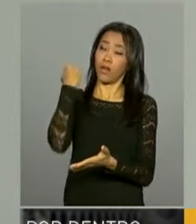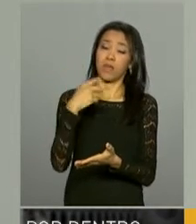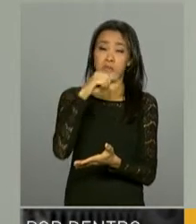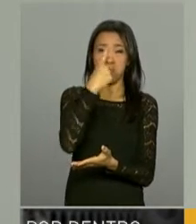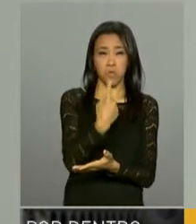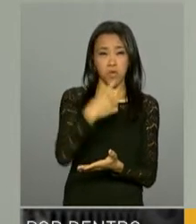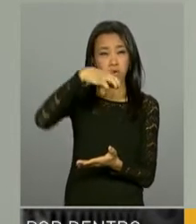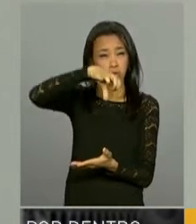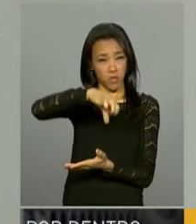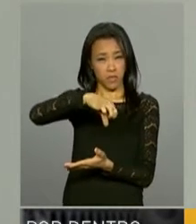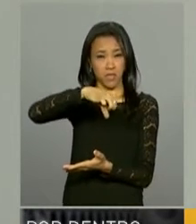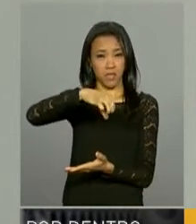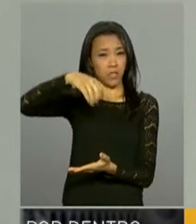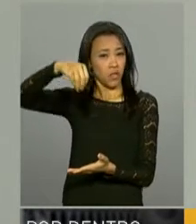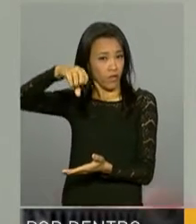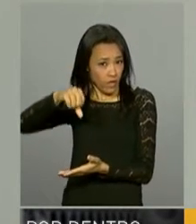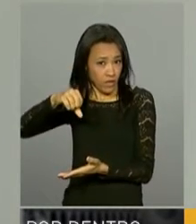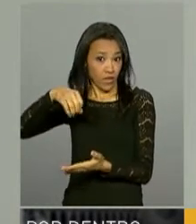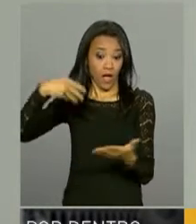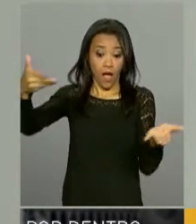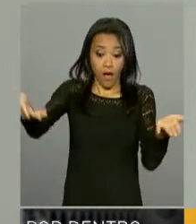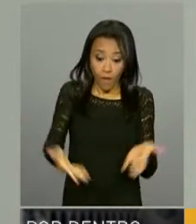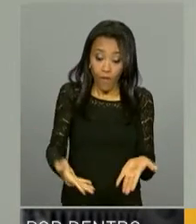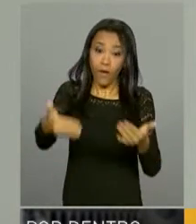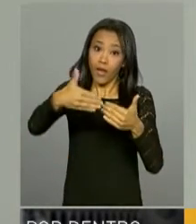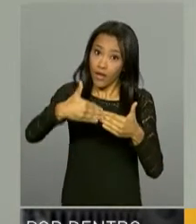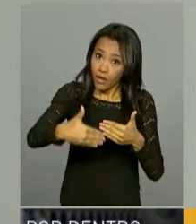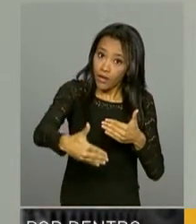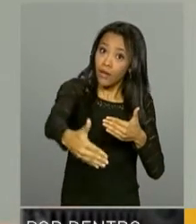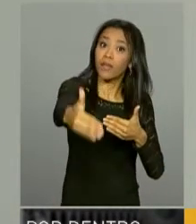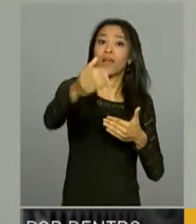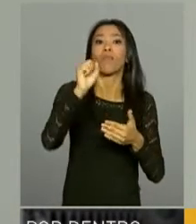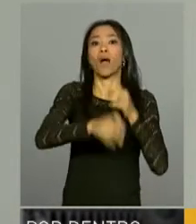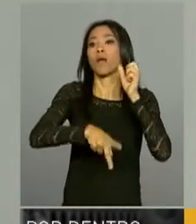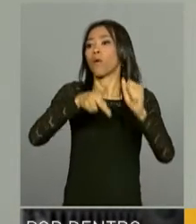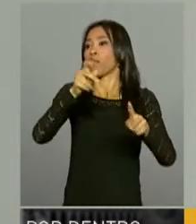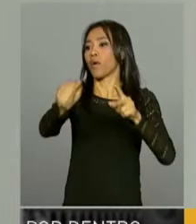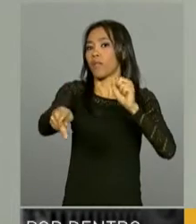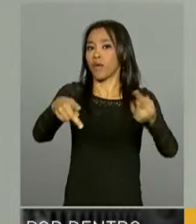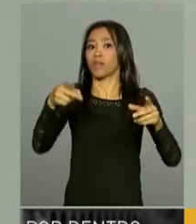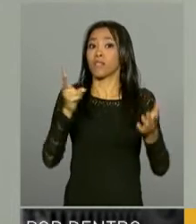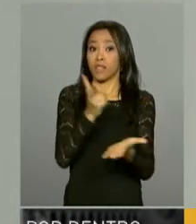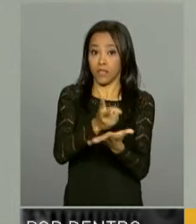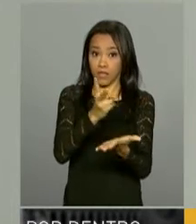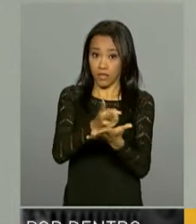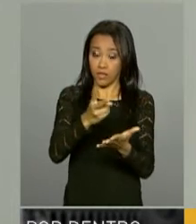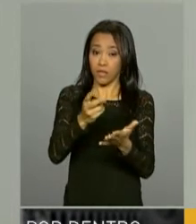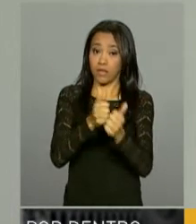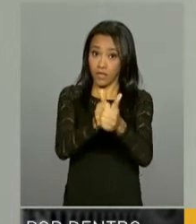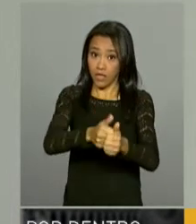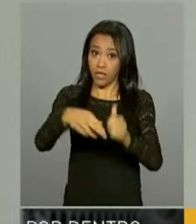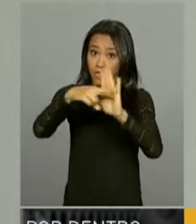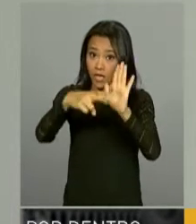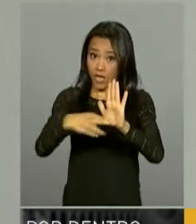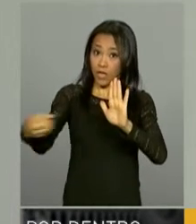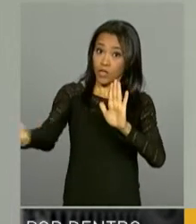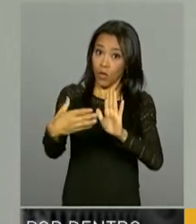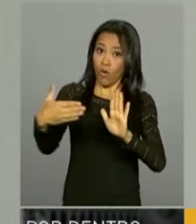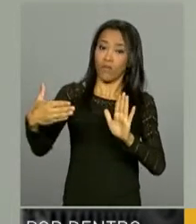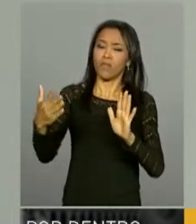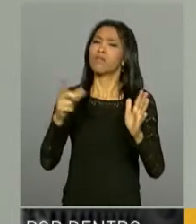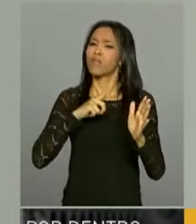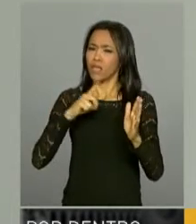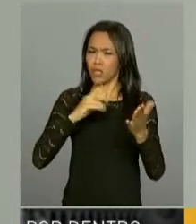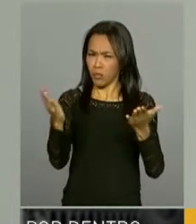metade final dos anos 90, somente agora as pessoas estariam se aposentando de acordo com as regras novas. Então tem um período de